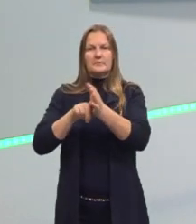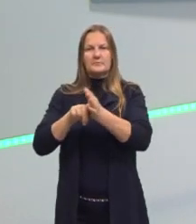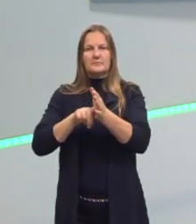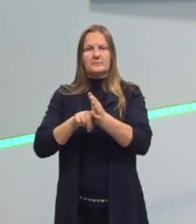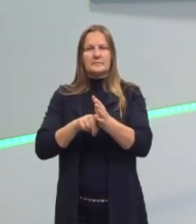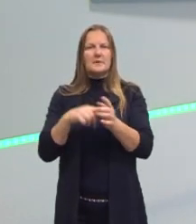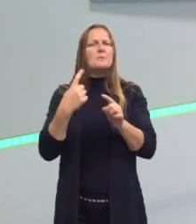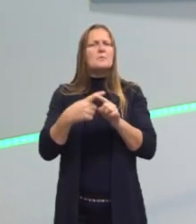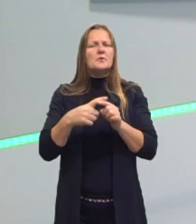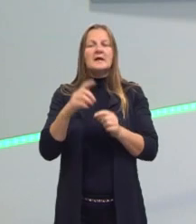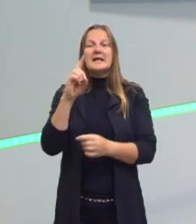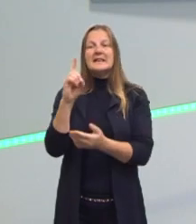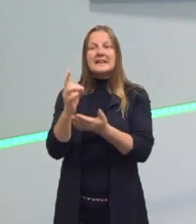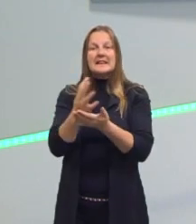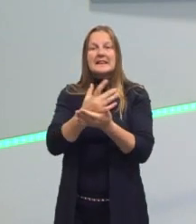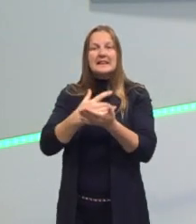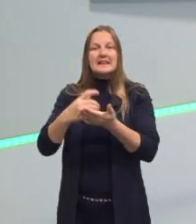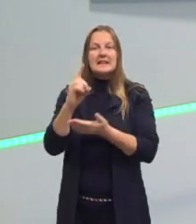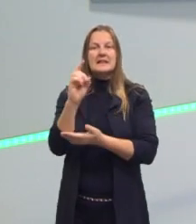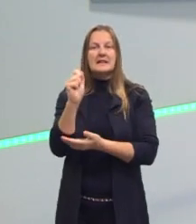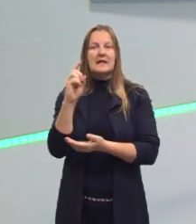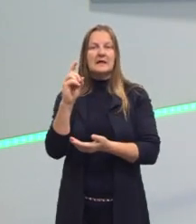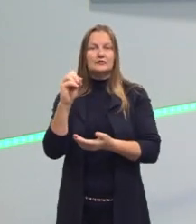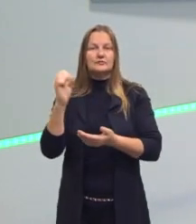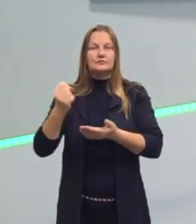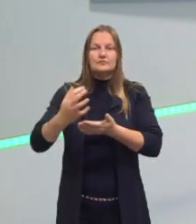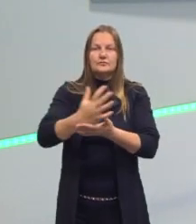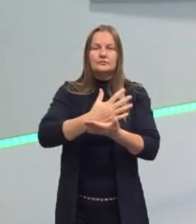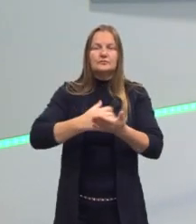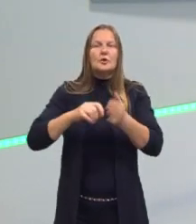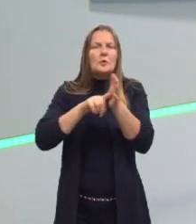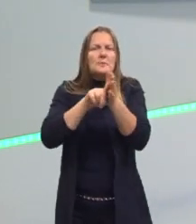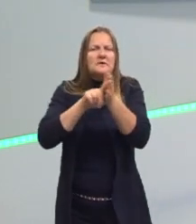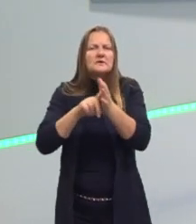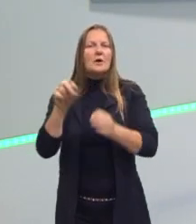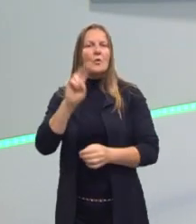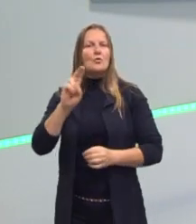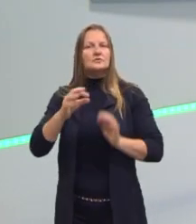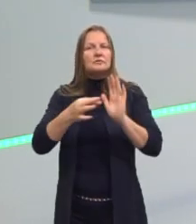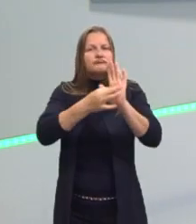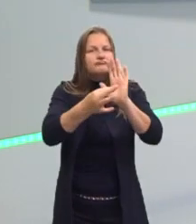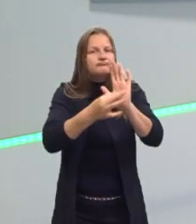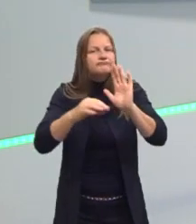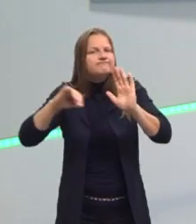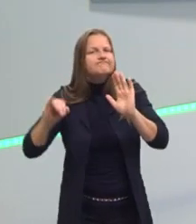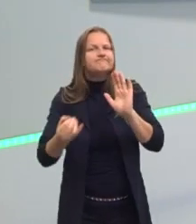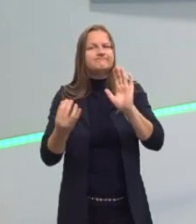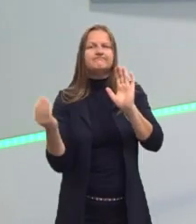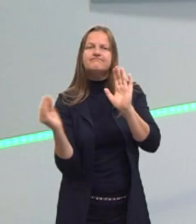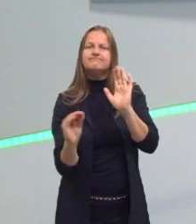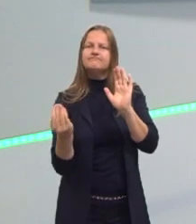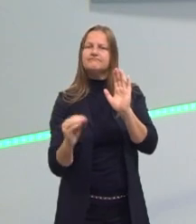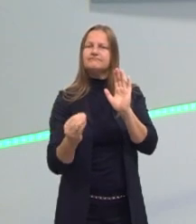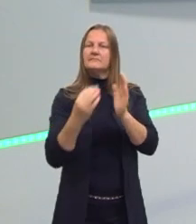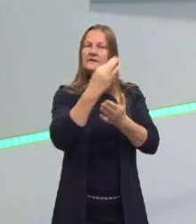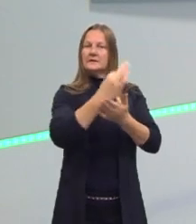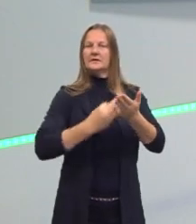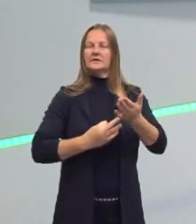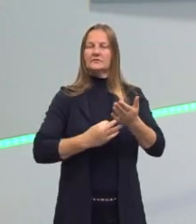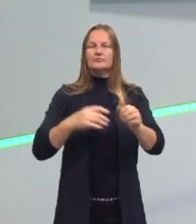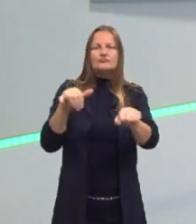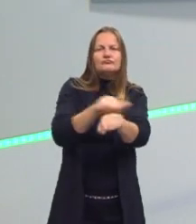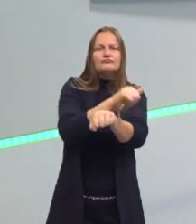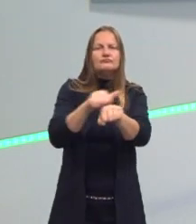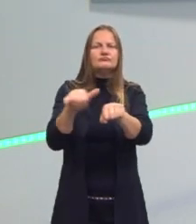a gente procura os dados de uma pesquisa para usar nesta reportagem? Por que eles são usados ali como uma